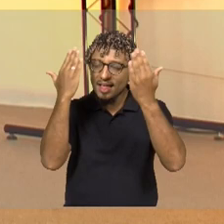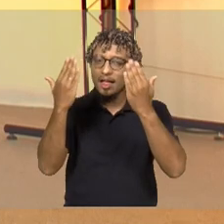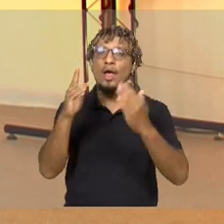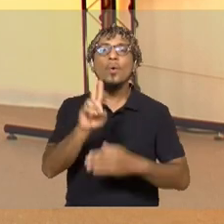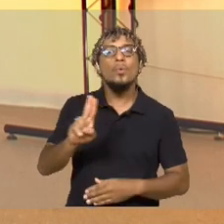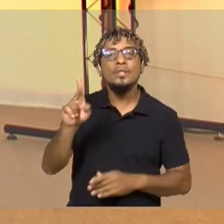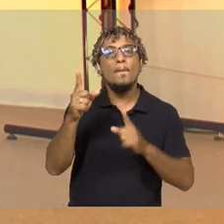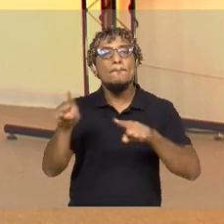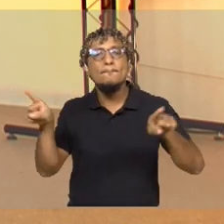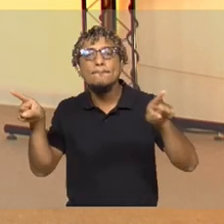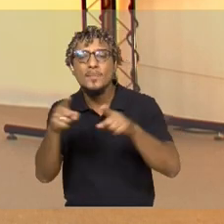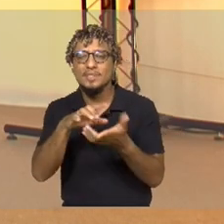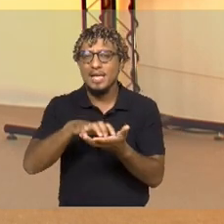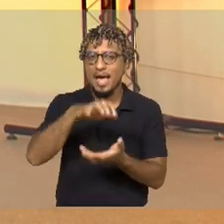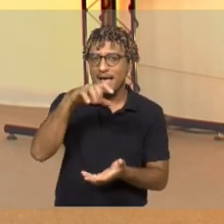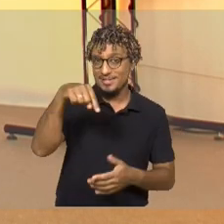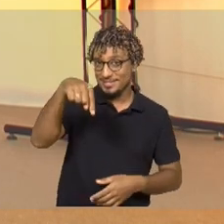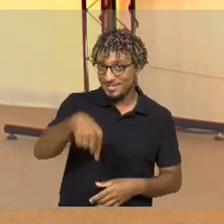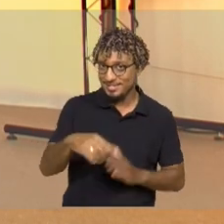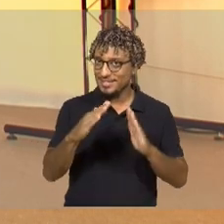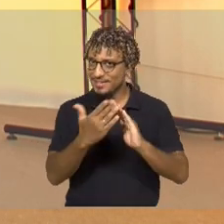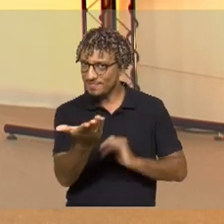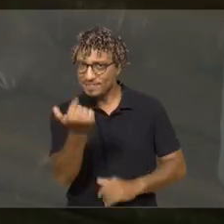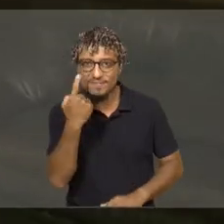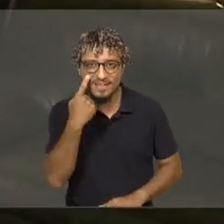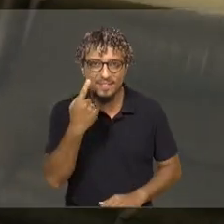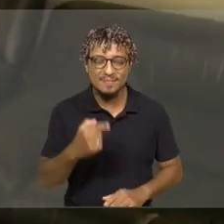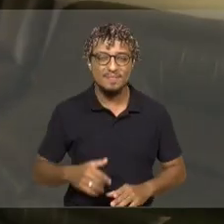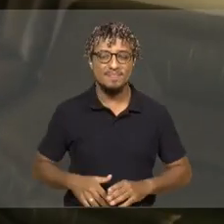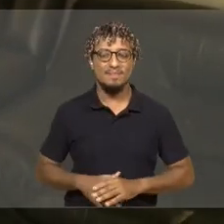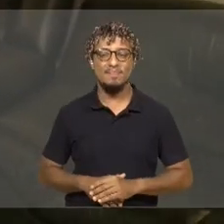música em um asilo aqui da capital. Vamos conferir.